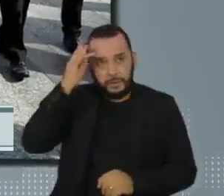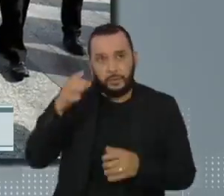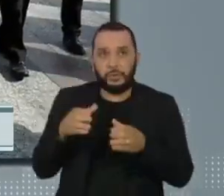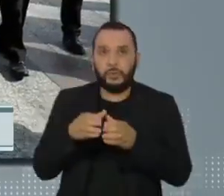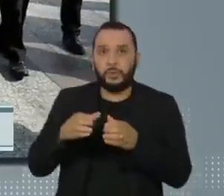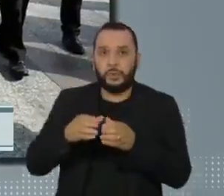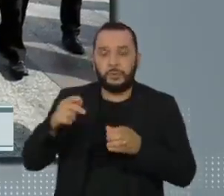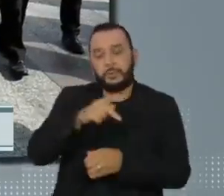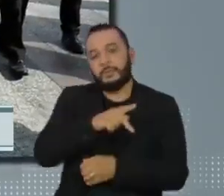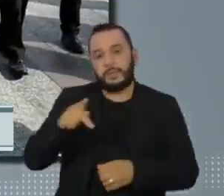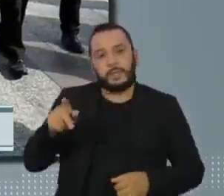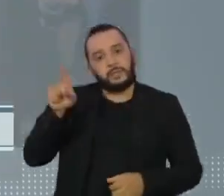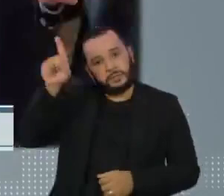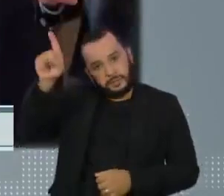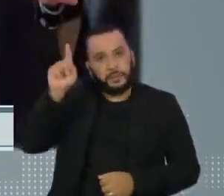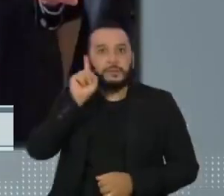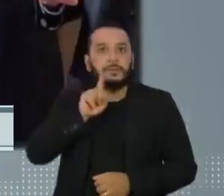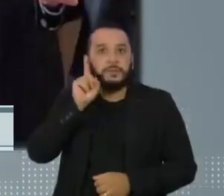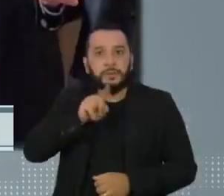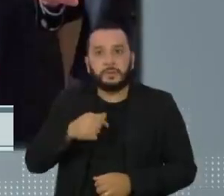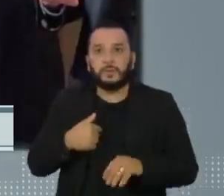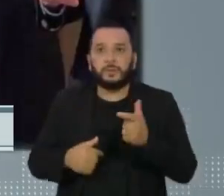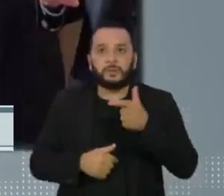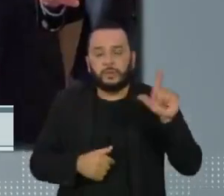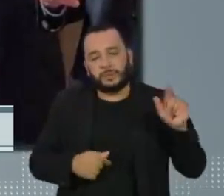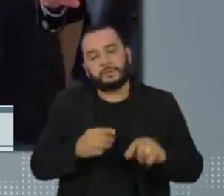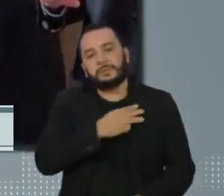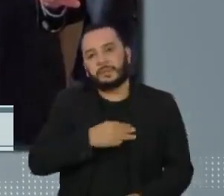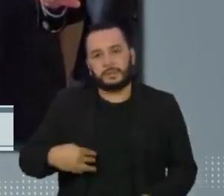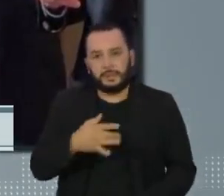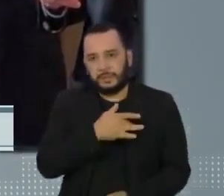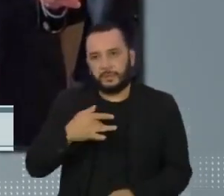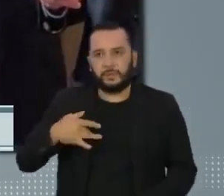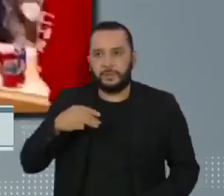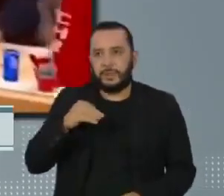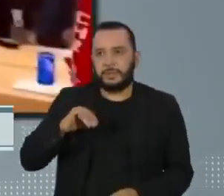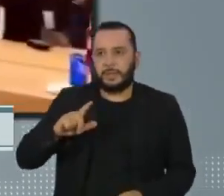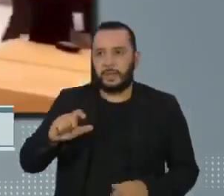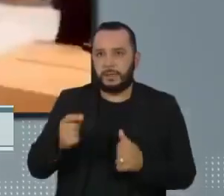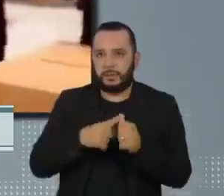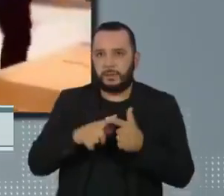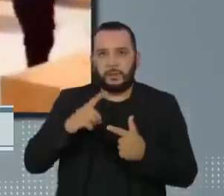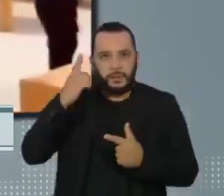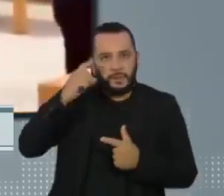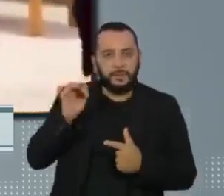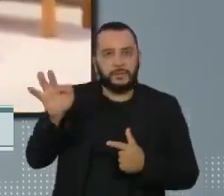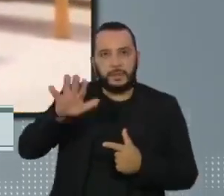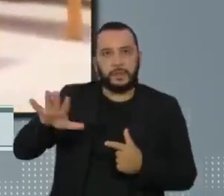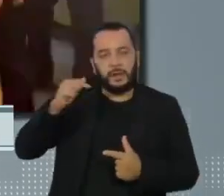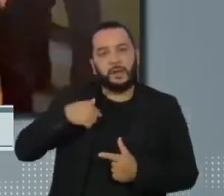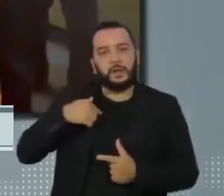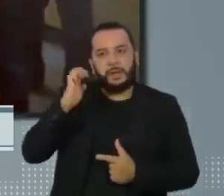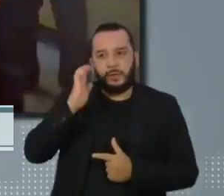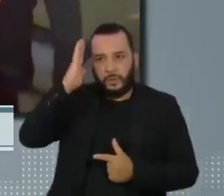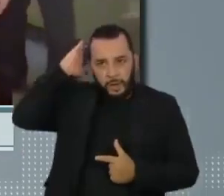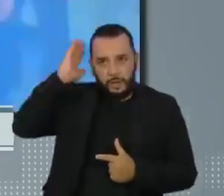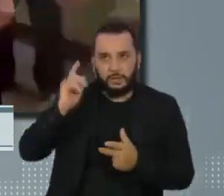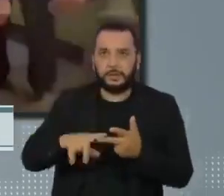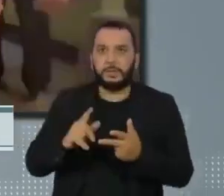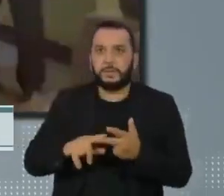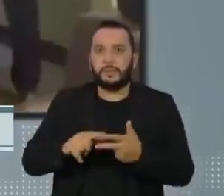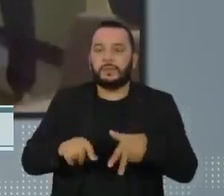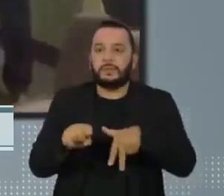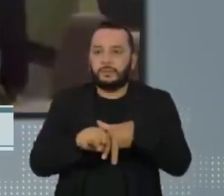comitiva do presidente nos Estados Unidos. Os outros são o ministro da Saúde, Marcelo Queiroga, o deputado federal Eduardo Bolsonaro, além de um